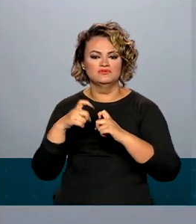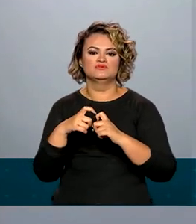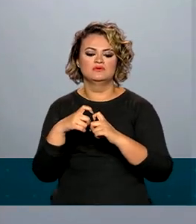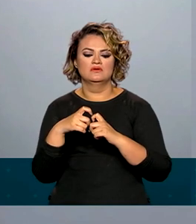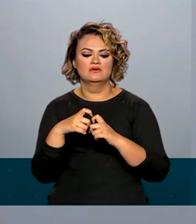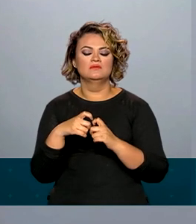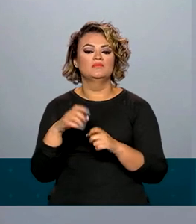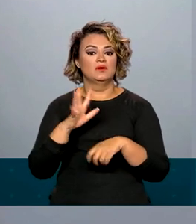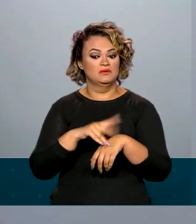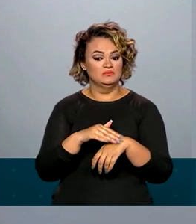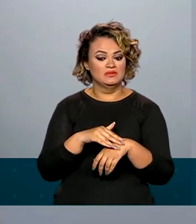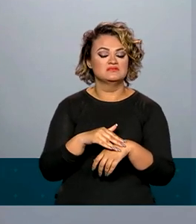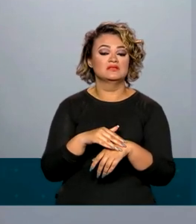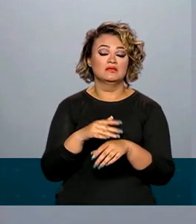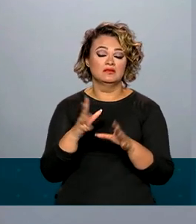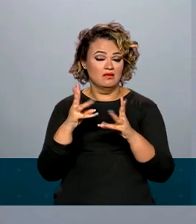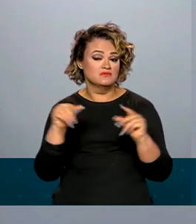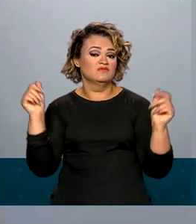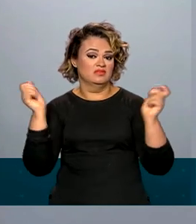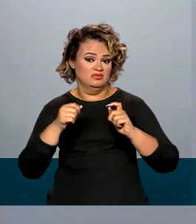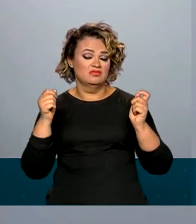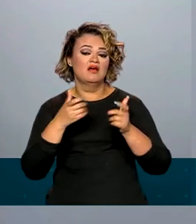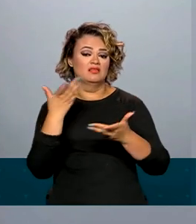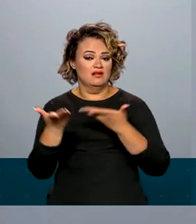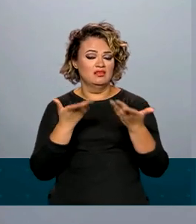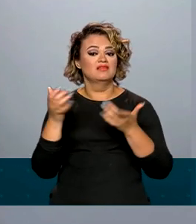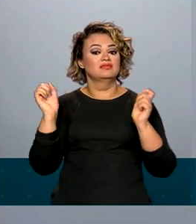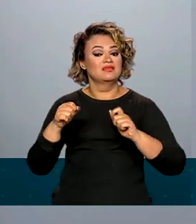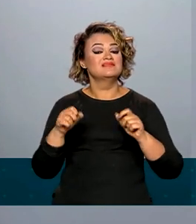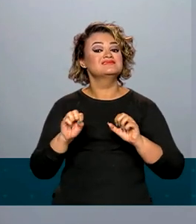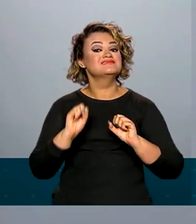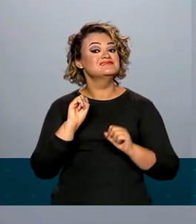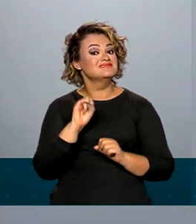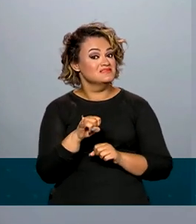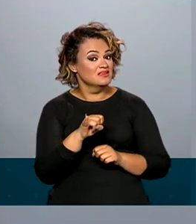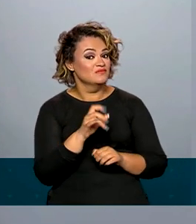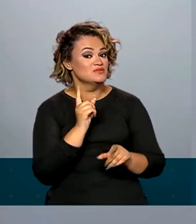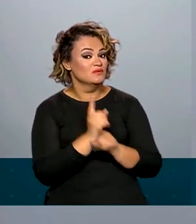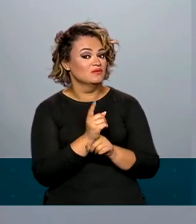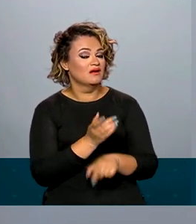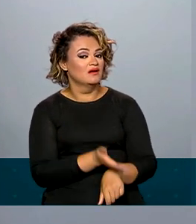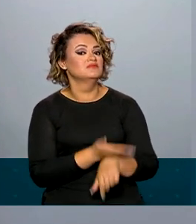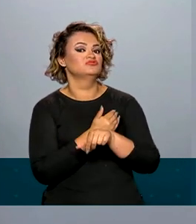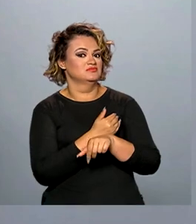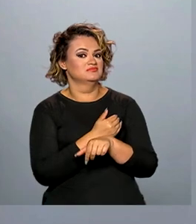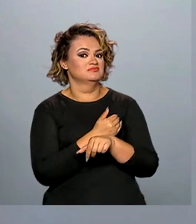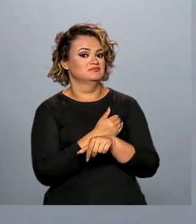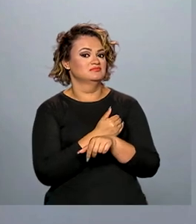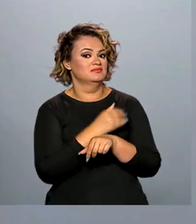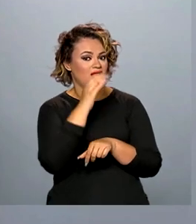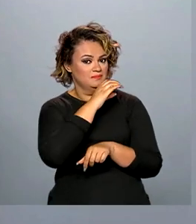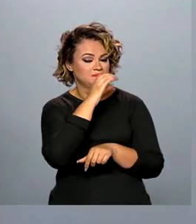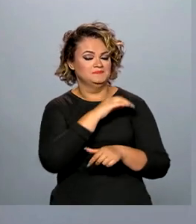porque é uma doença curada, tratada, desde que o paciente procure o atendimento médico.